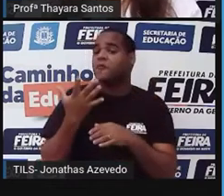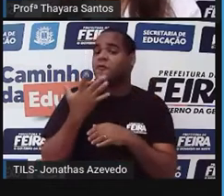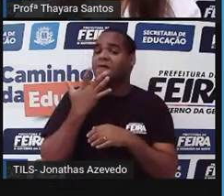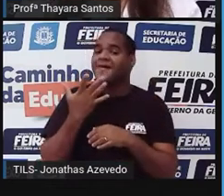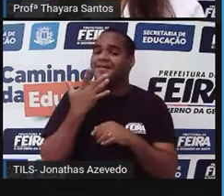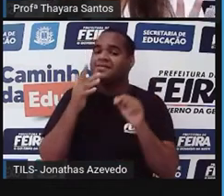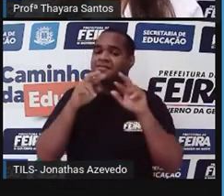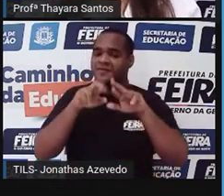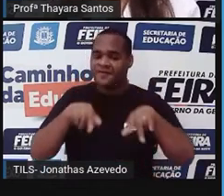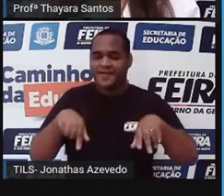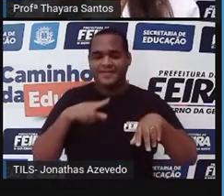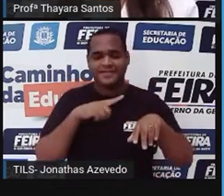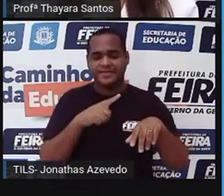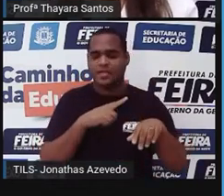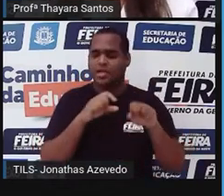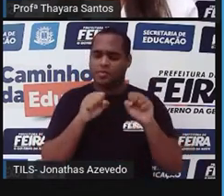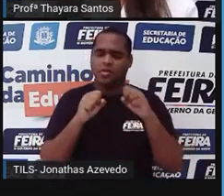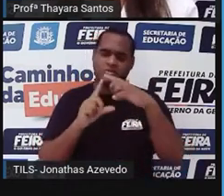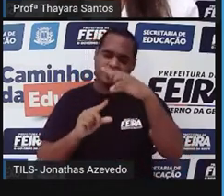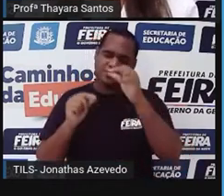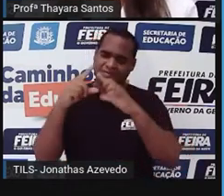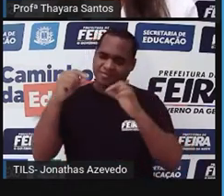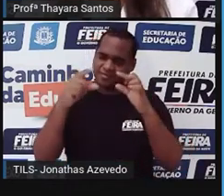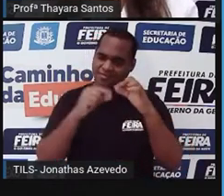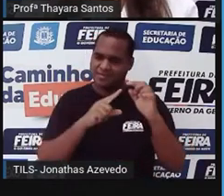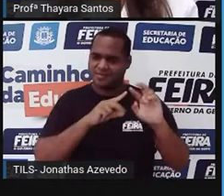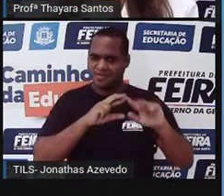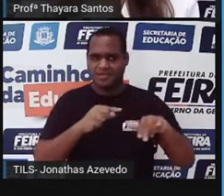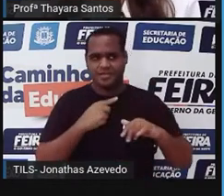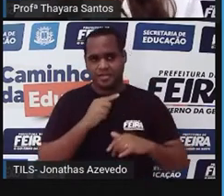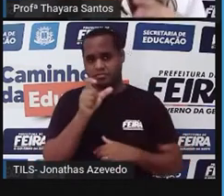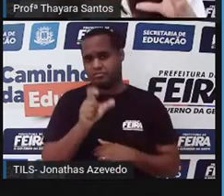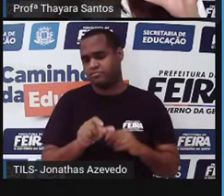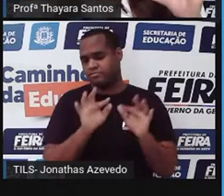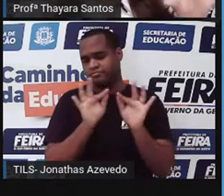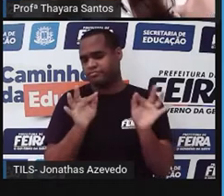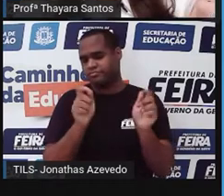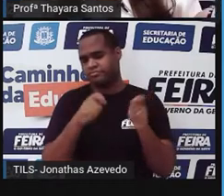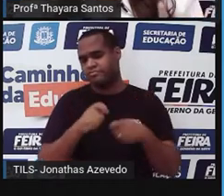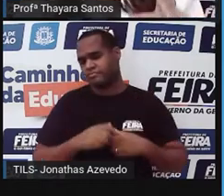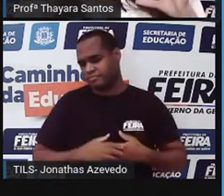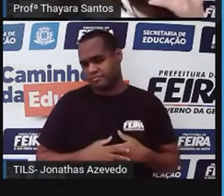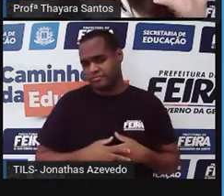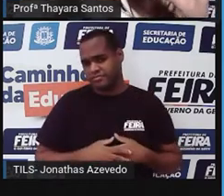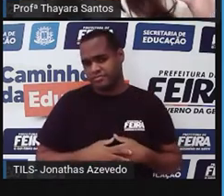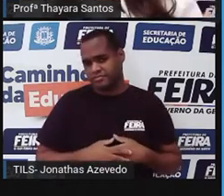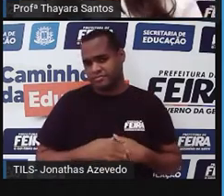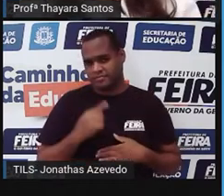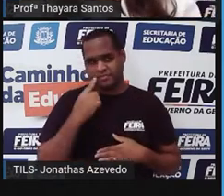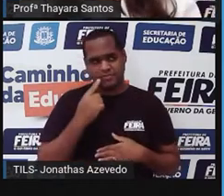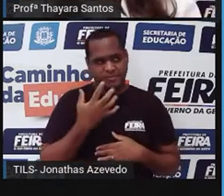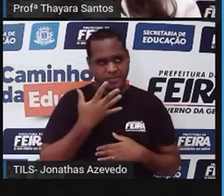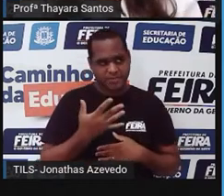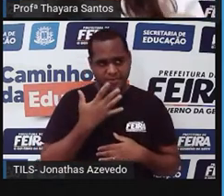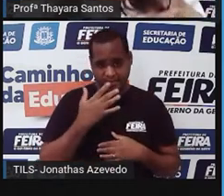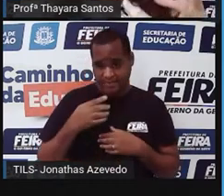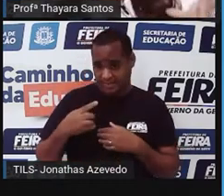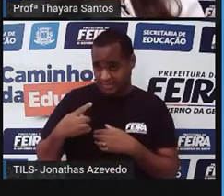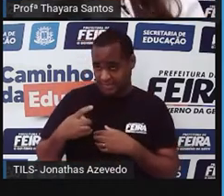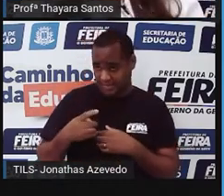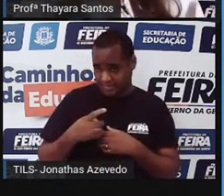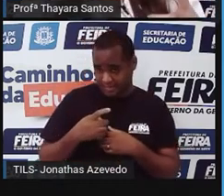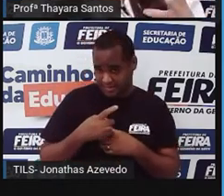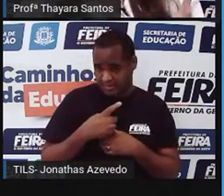e de tamanho, mas eles têm algumas características que são básicas. Eles apresentam a fase larval, na fase